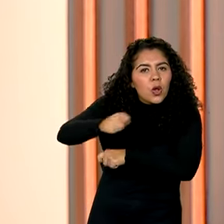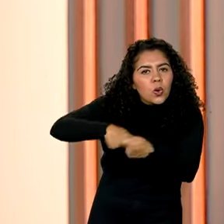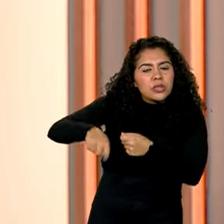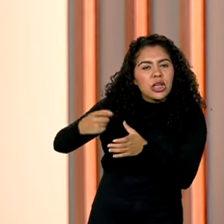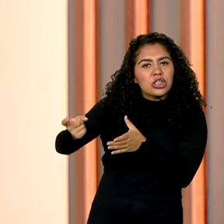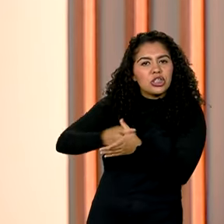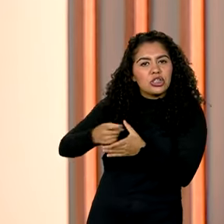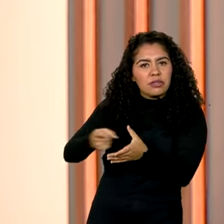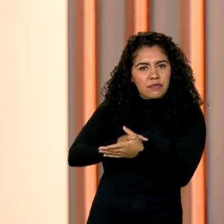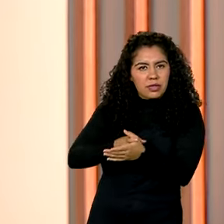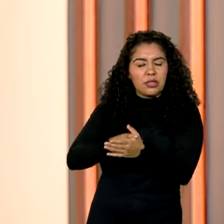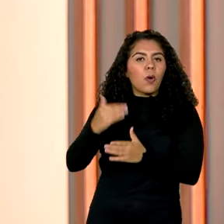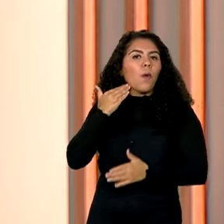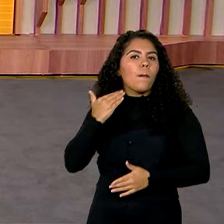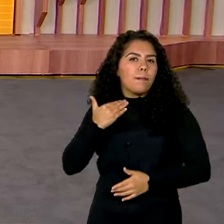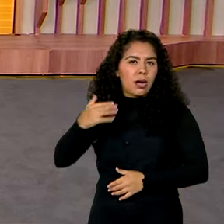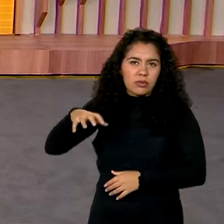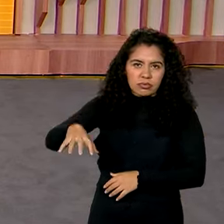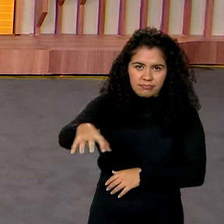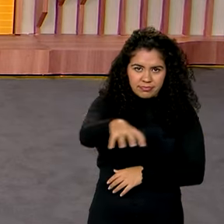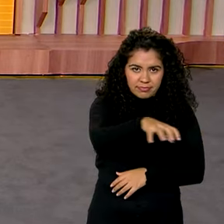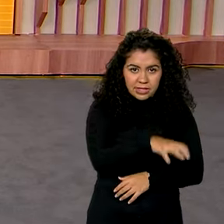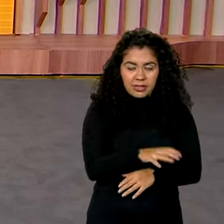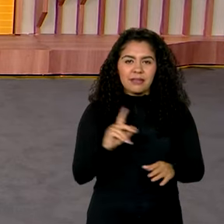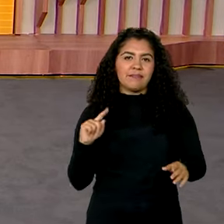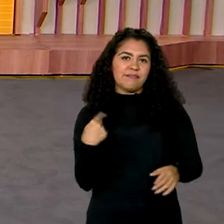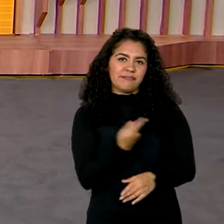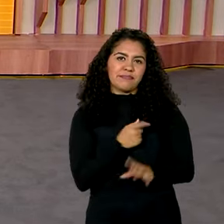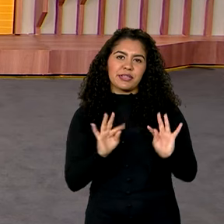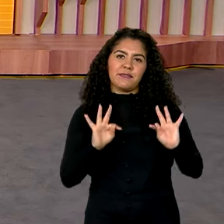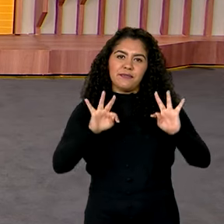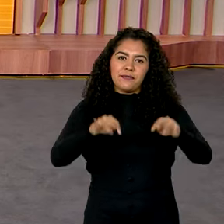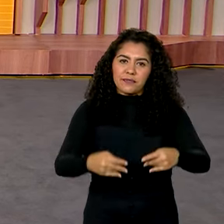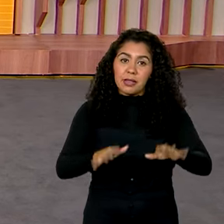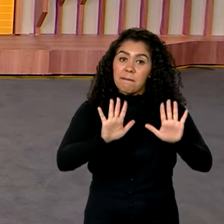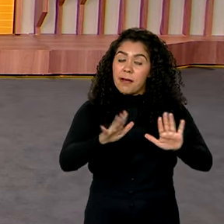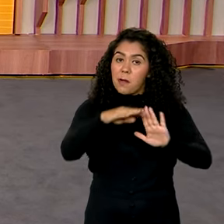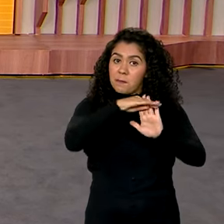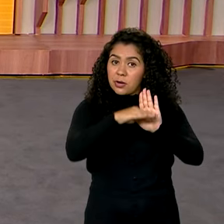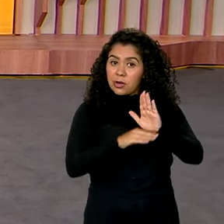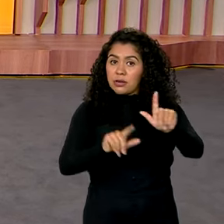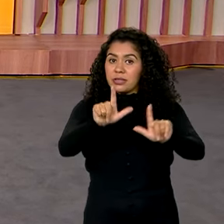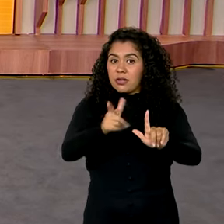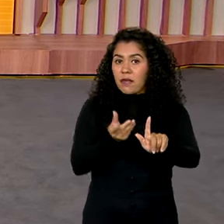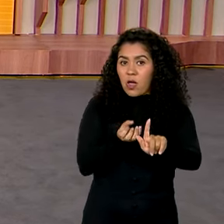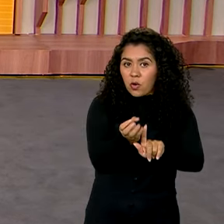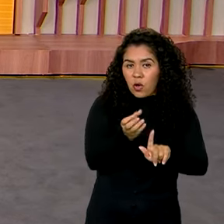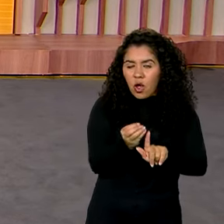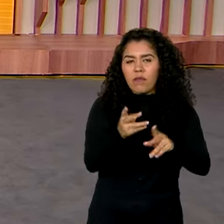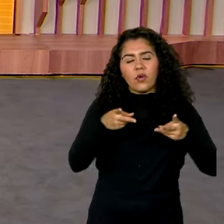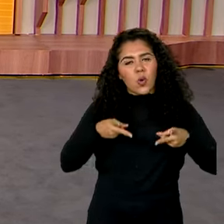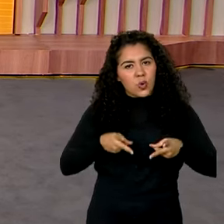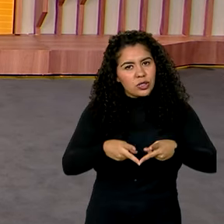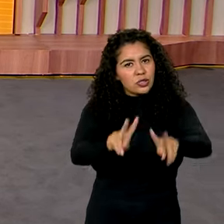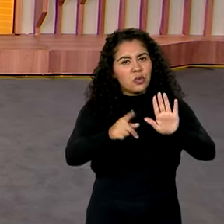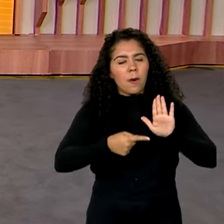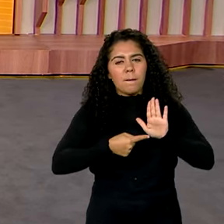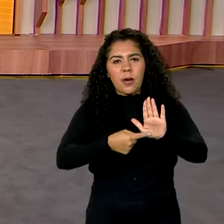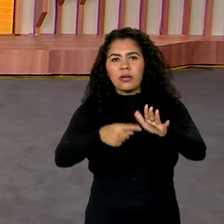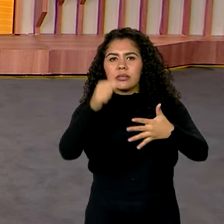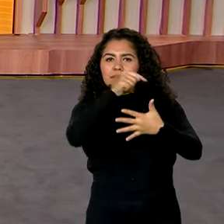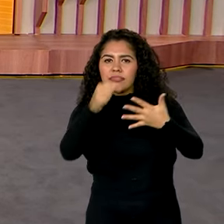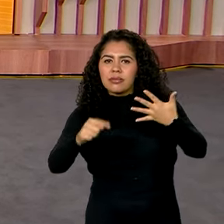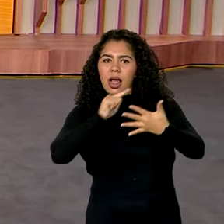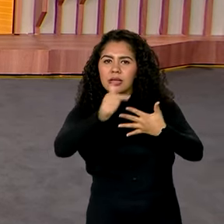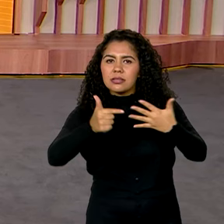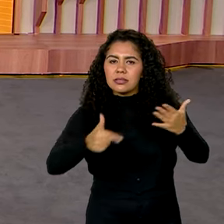com instituições financeiras. O Brasil em Dia fica por aqui, mas o Canal Góvis segue com a programação, mostrando todas as ações